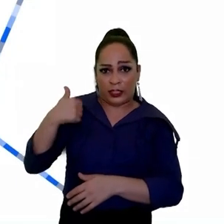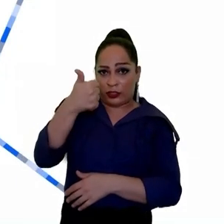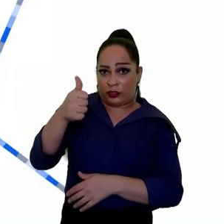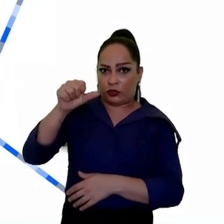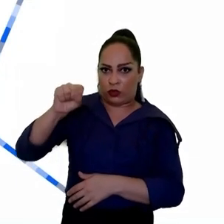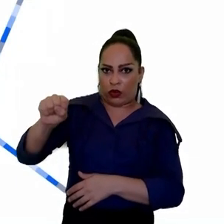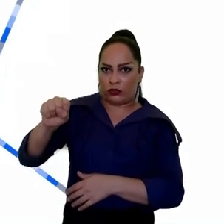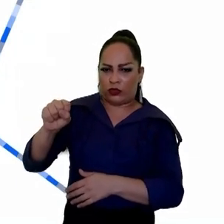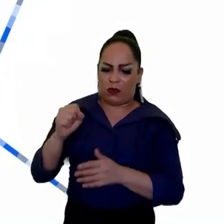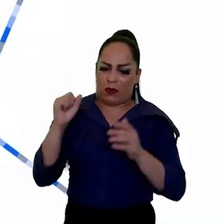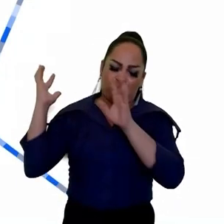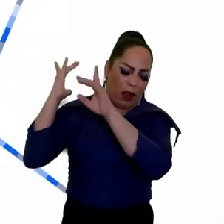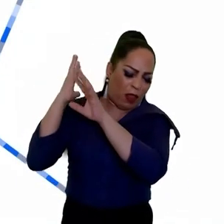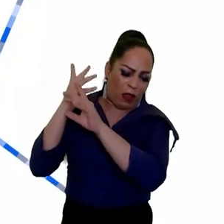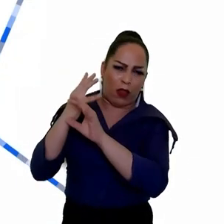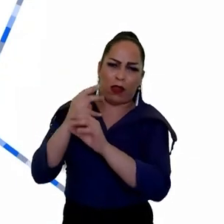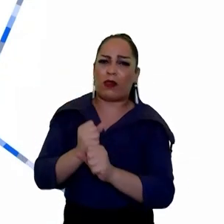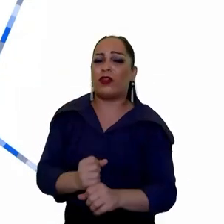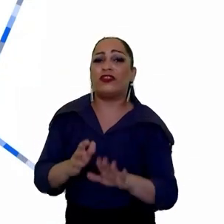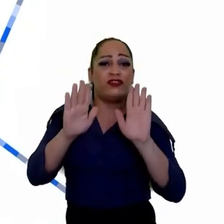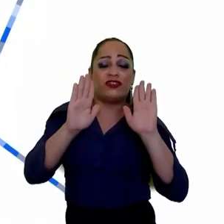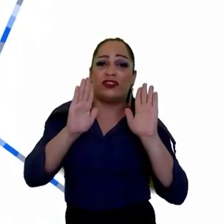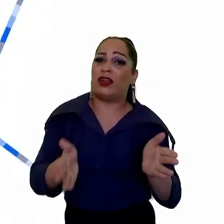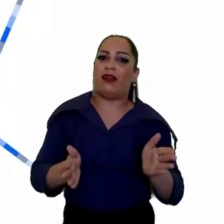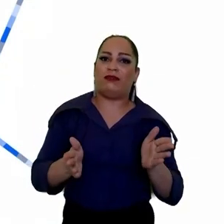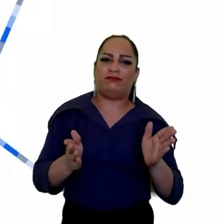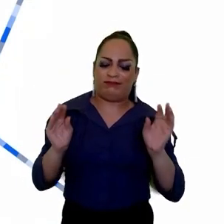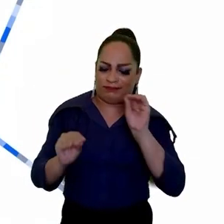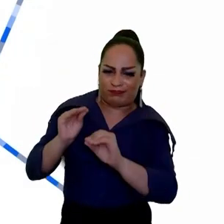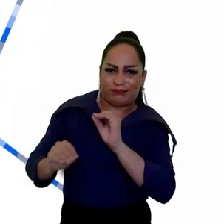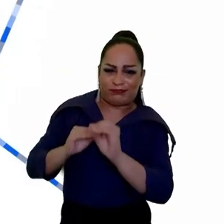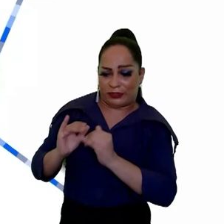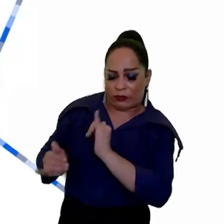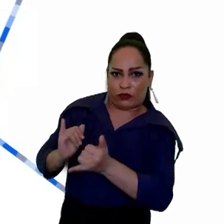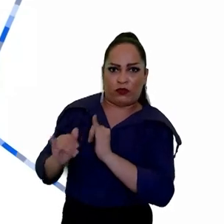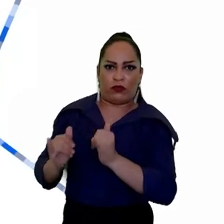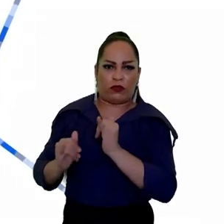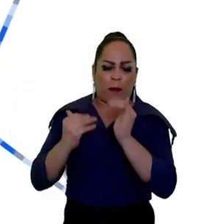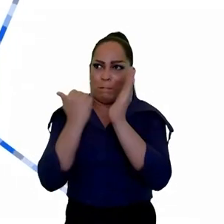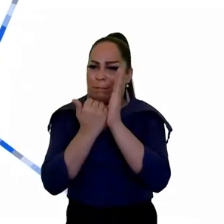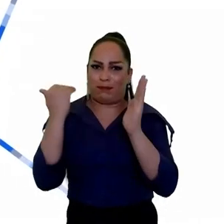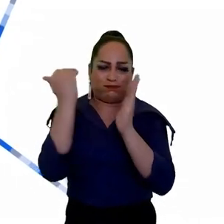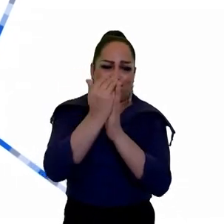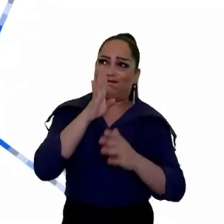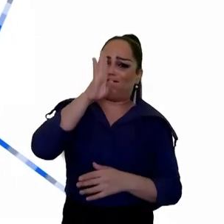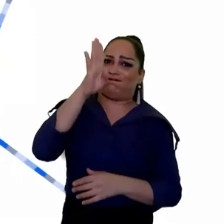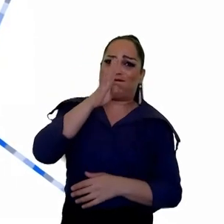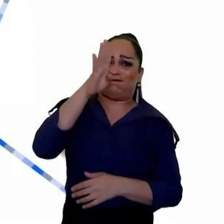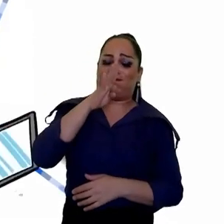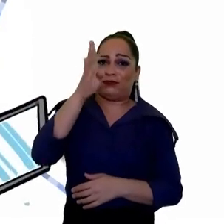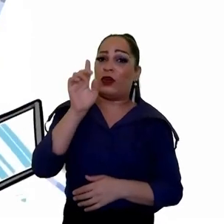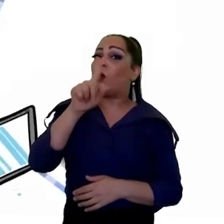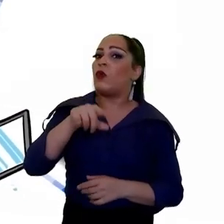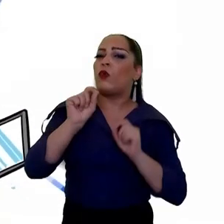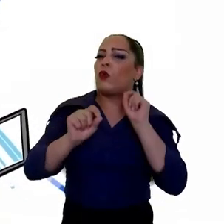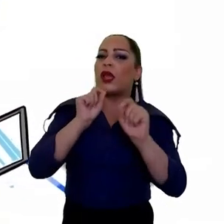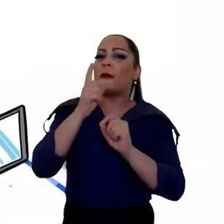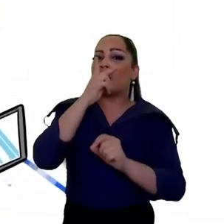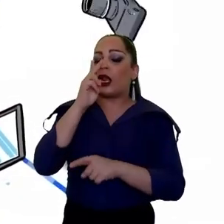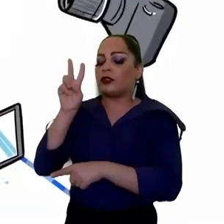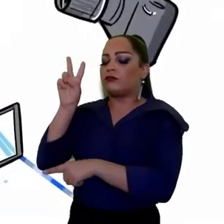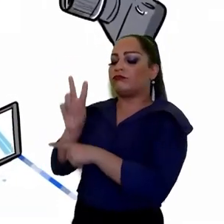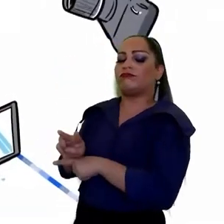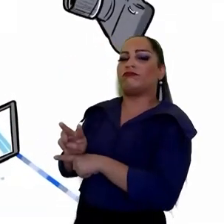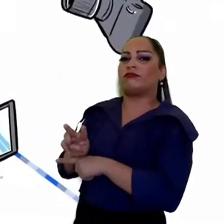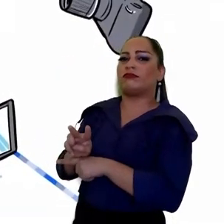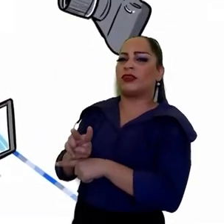de milhares de dados sobre ele já foram coletados. O acúmulo desenfreado de dados pode criar uma cultura de vigilância que